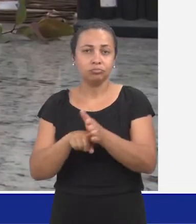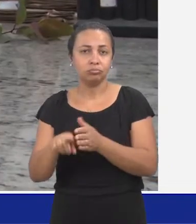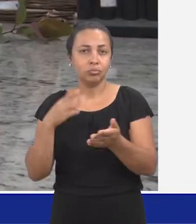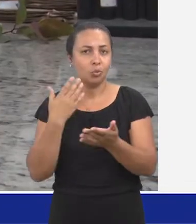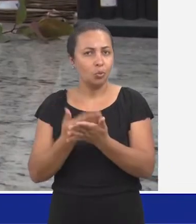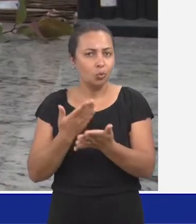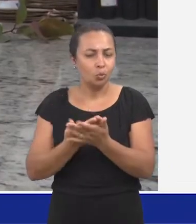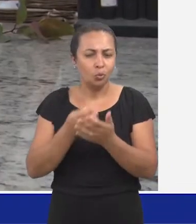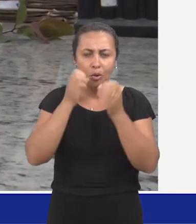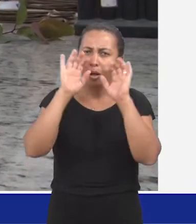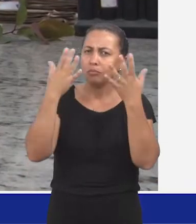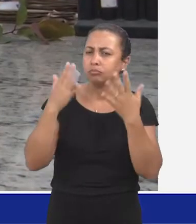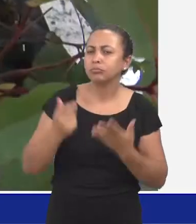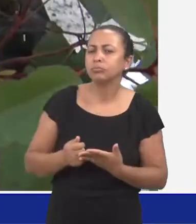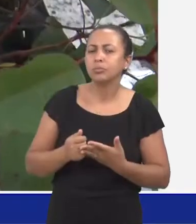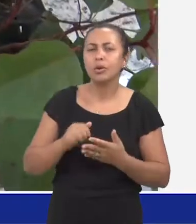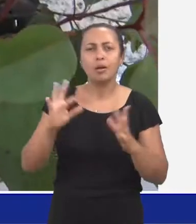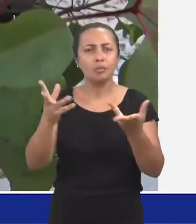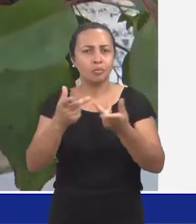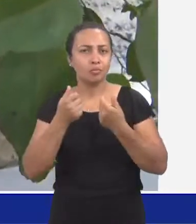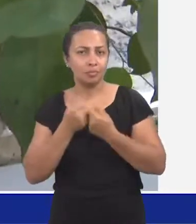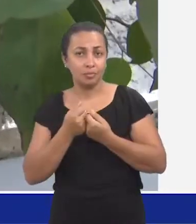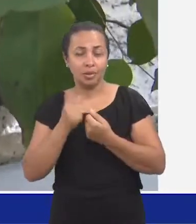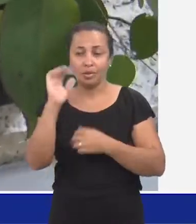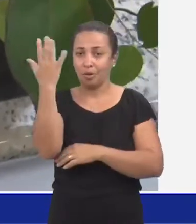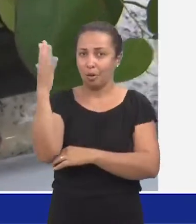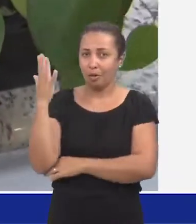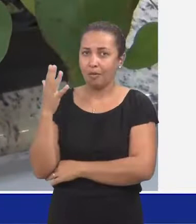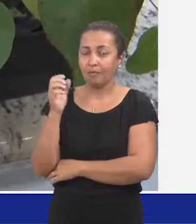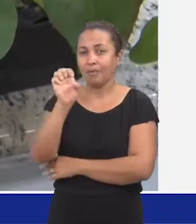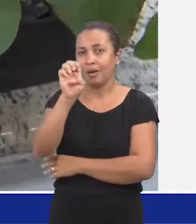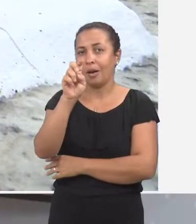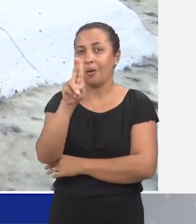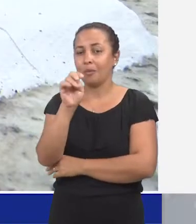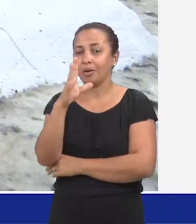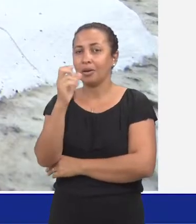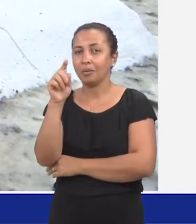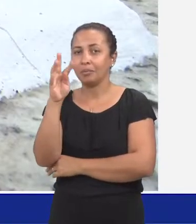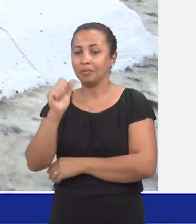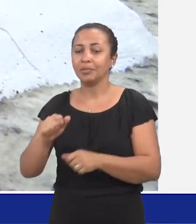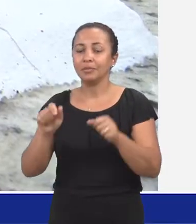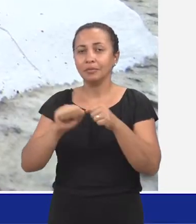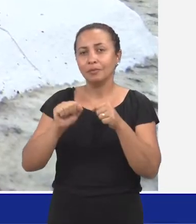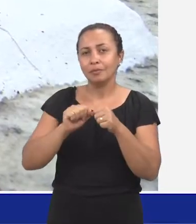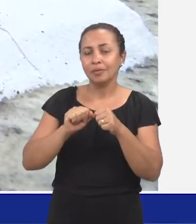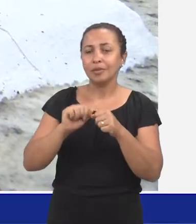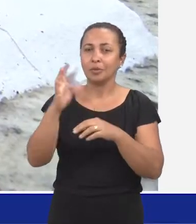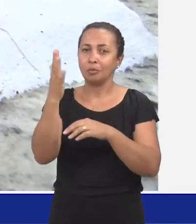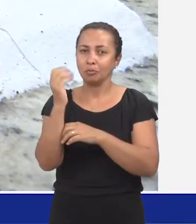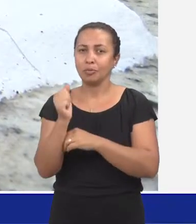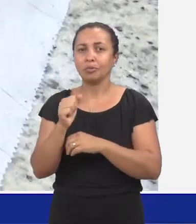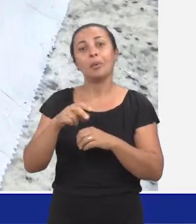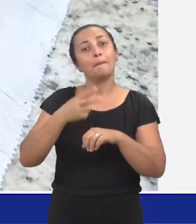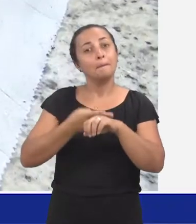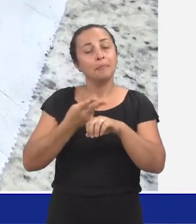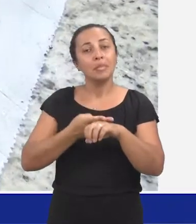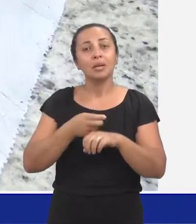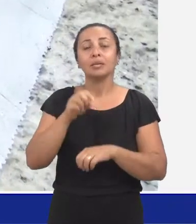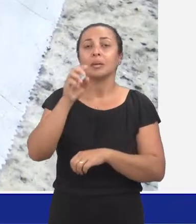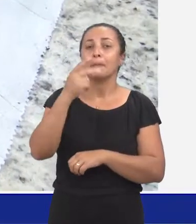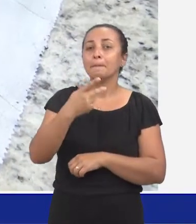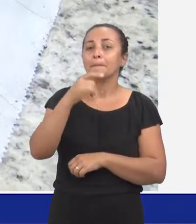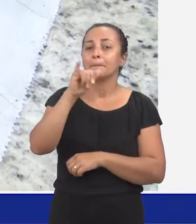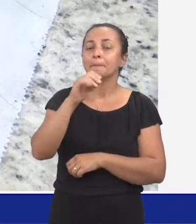avaliou a qualidade de mudas de eucaliptos sendo produzidas em recipientes biodegradáveis, os chamados